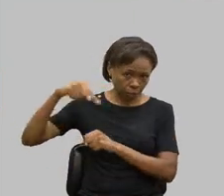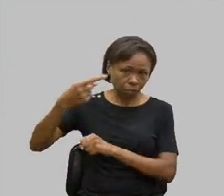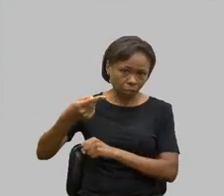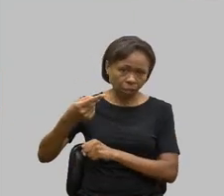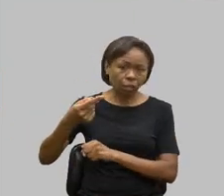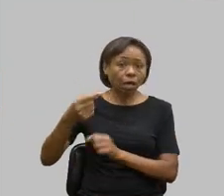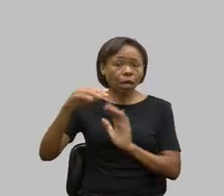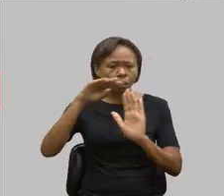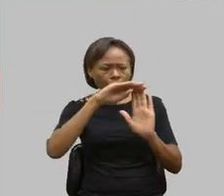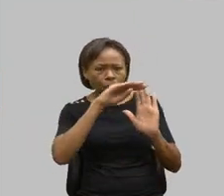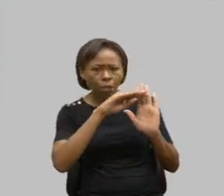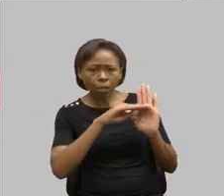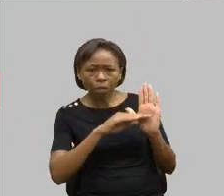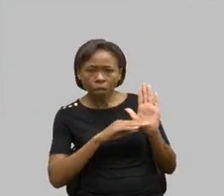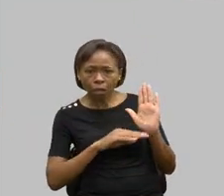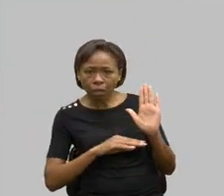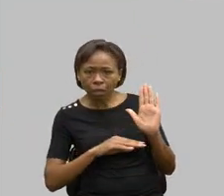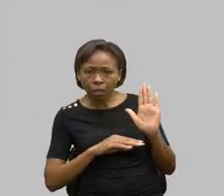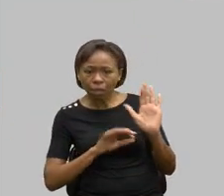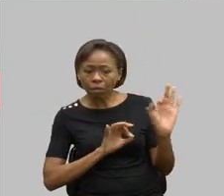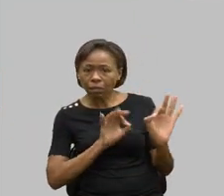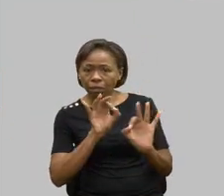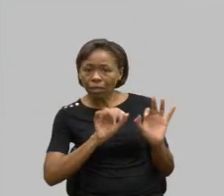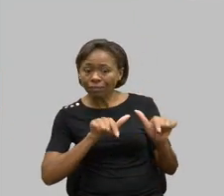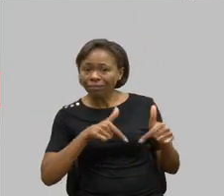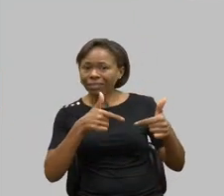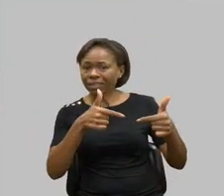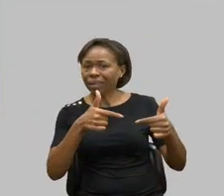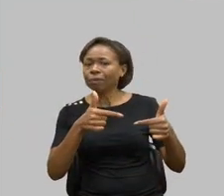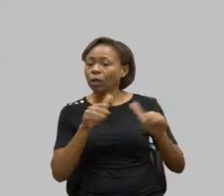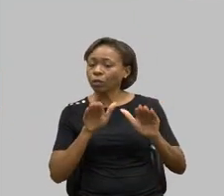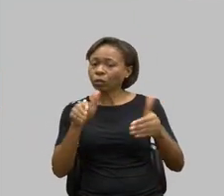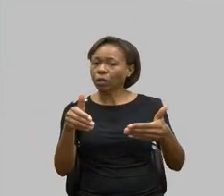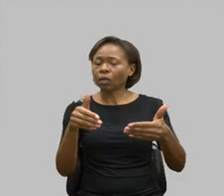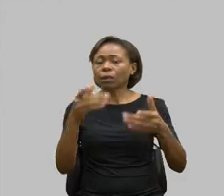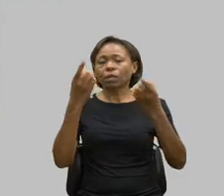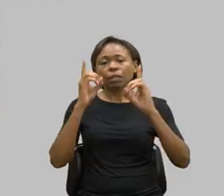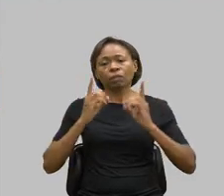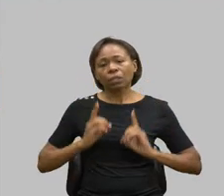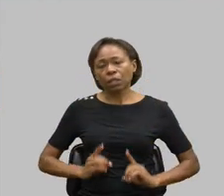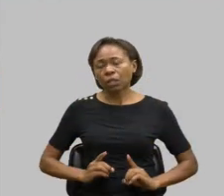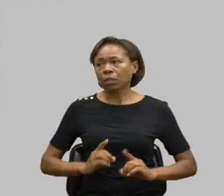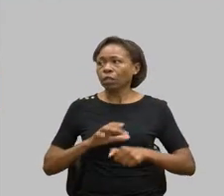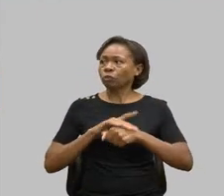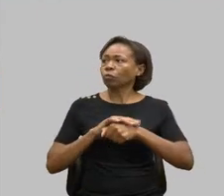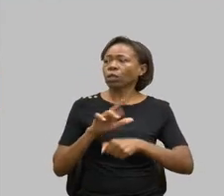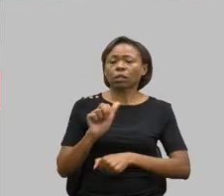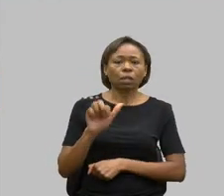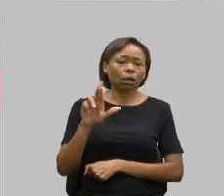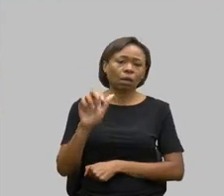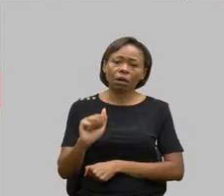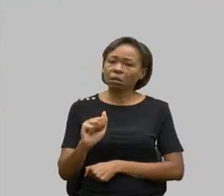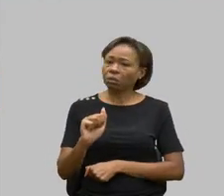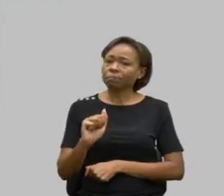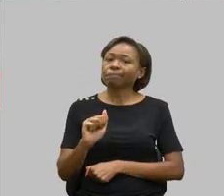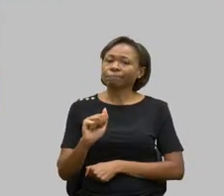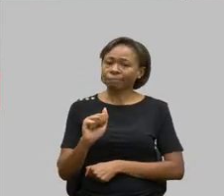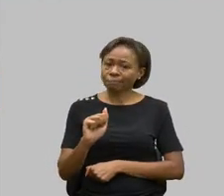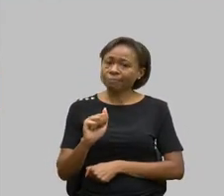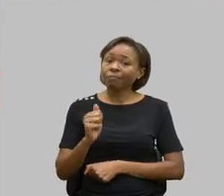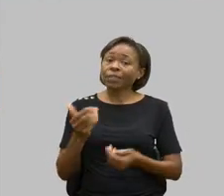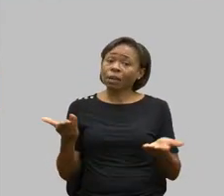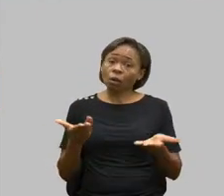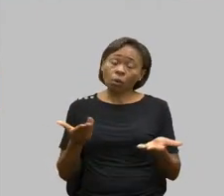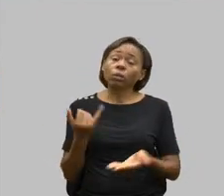em que faz parte uma família com doença rara e deficiência. Então, isso é muito importante que nós, hoje,